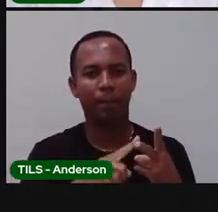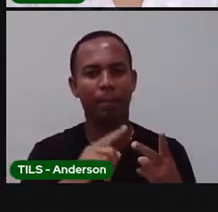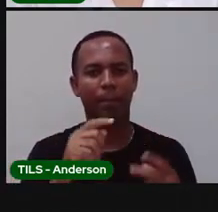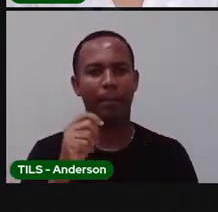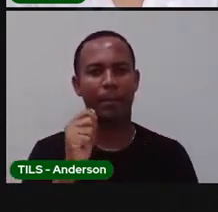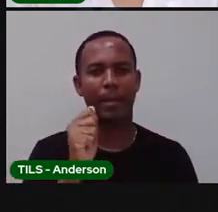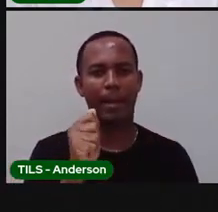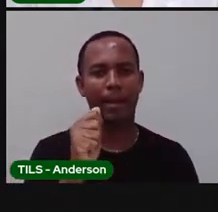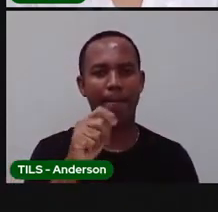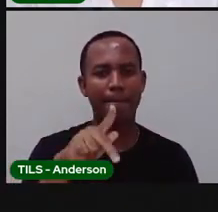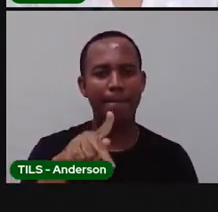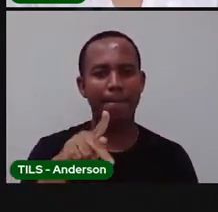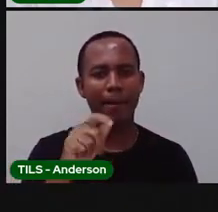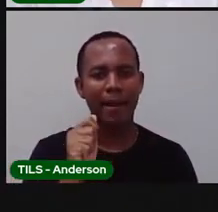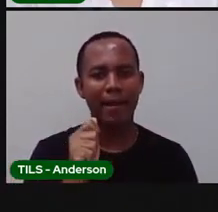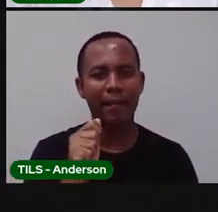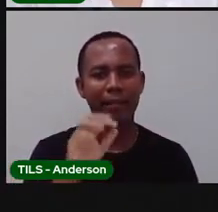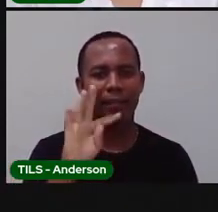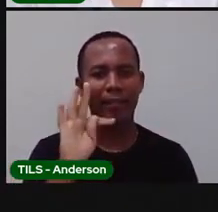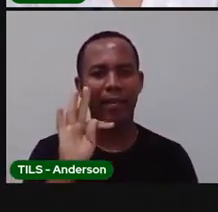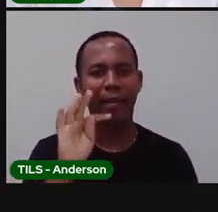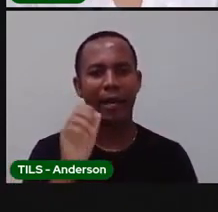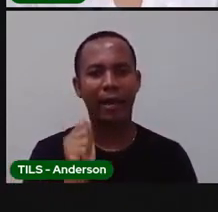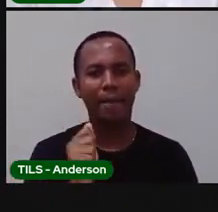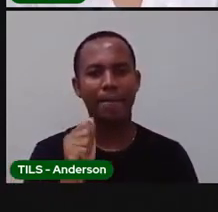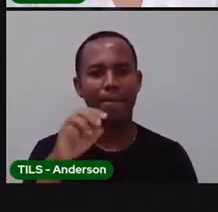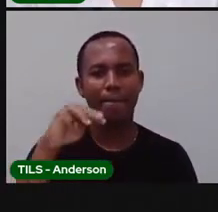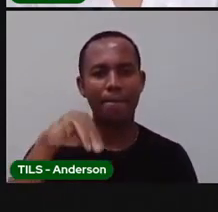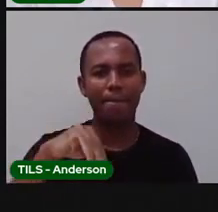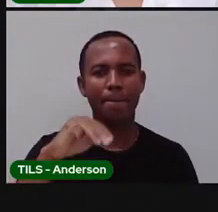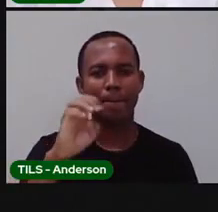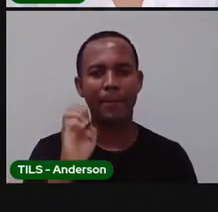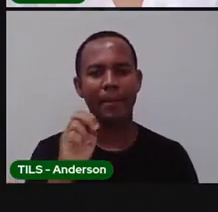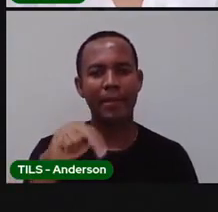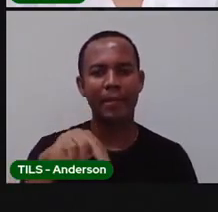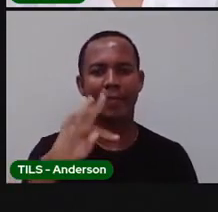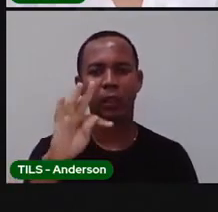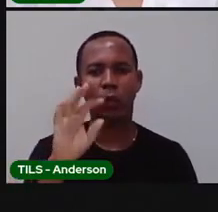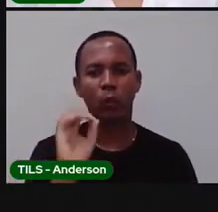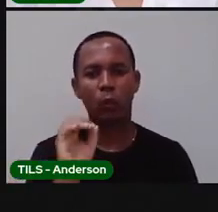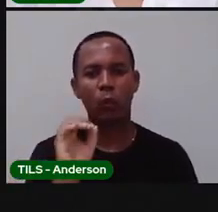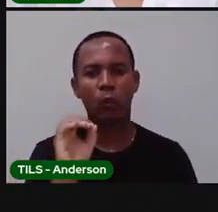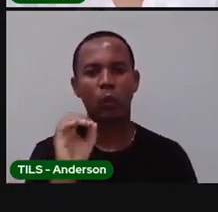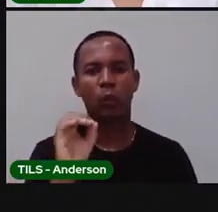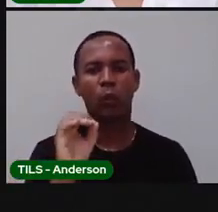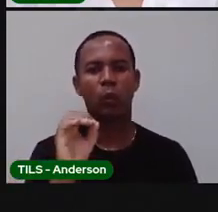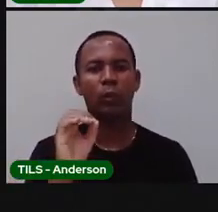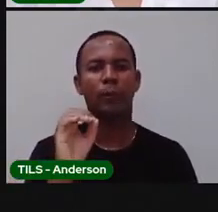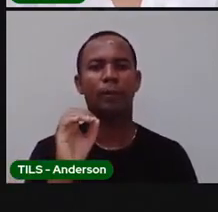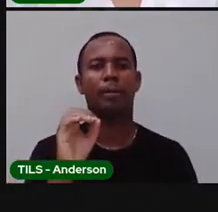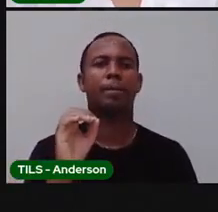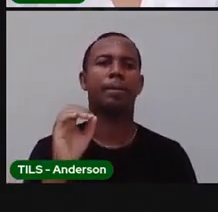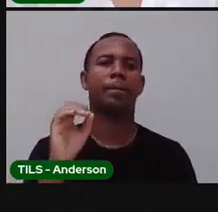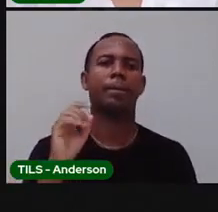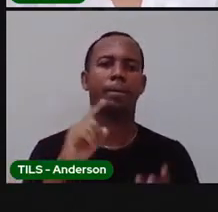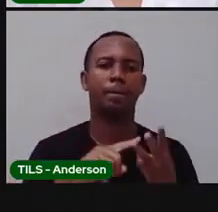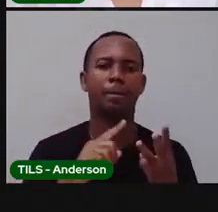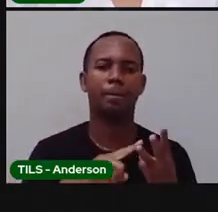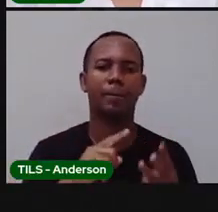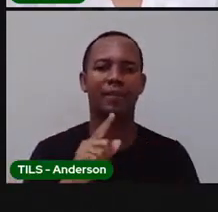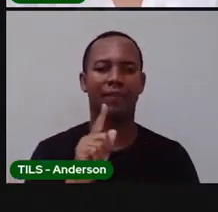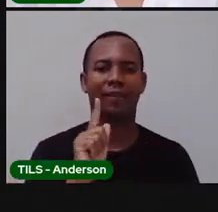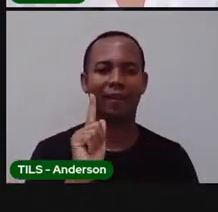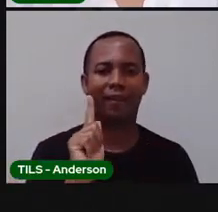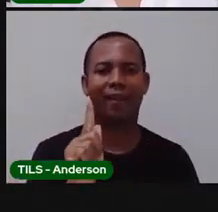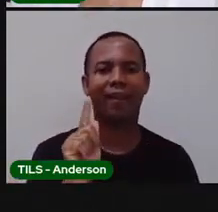-me-nto. Ga-ro-ta-da.